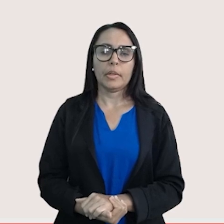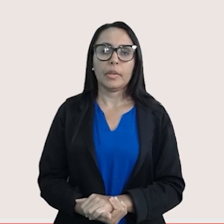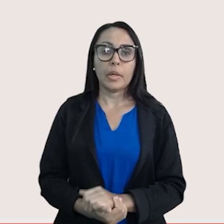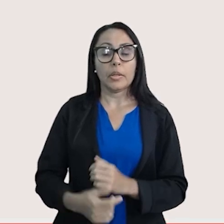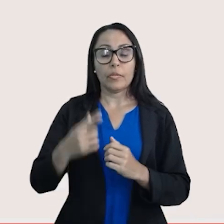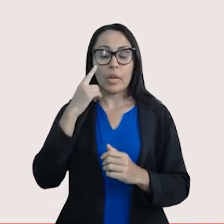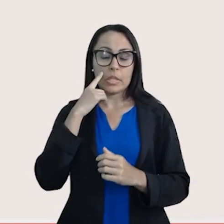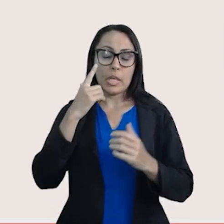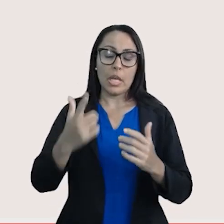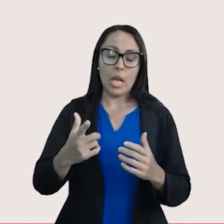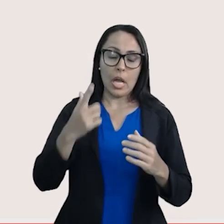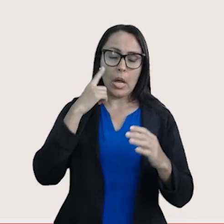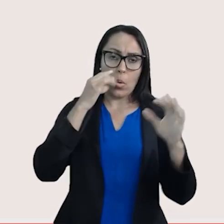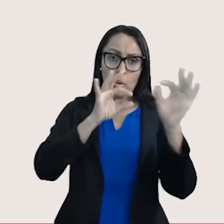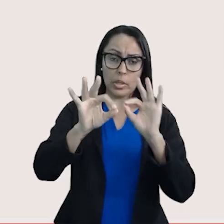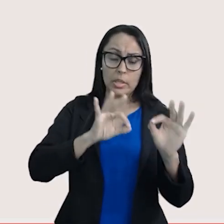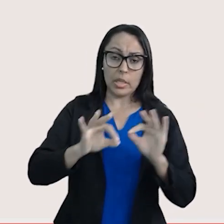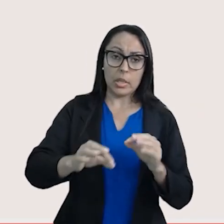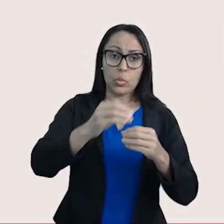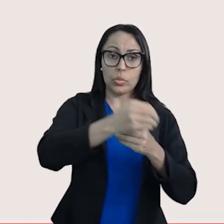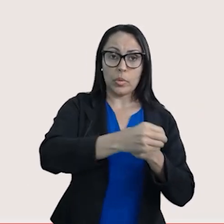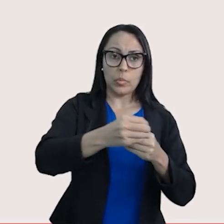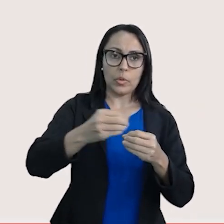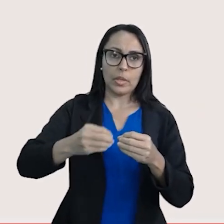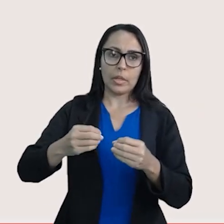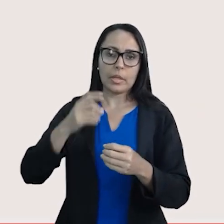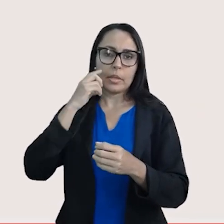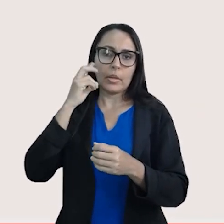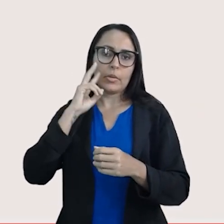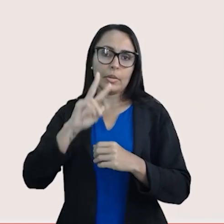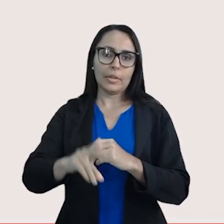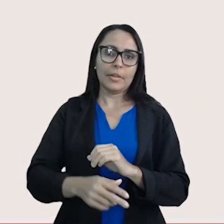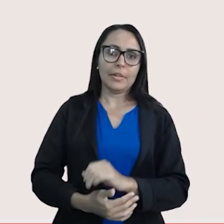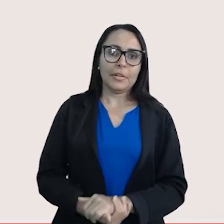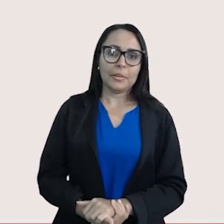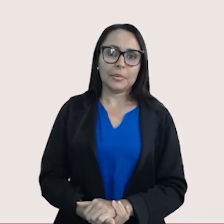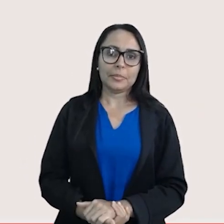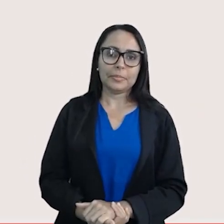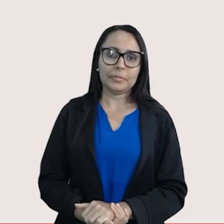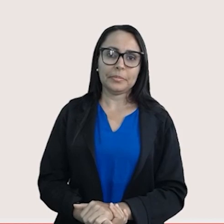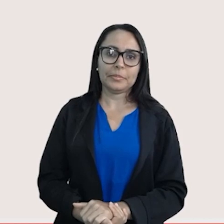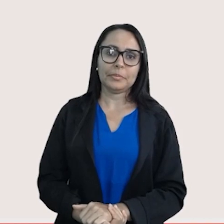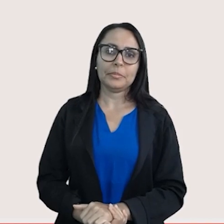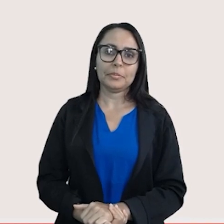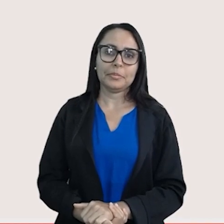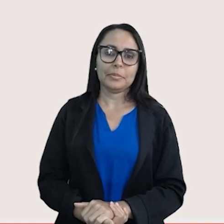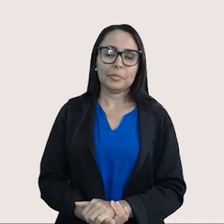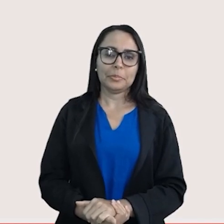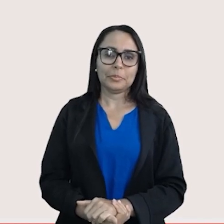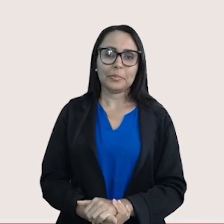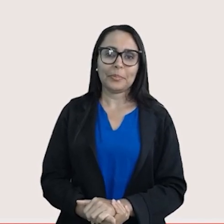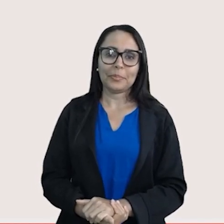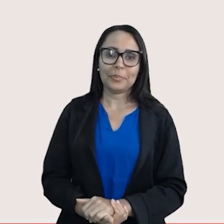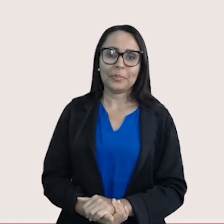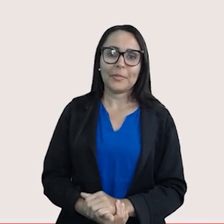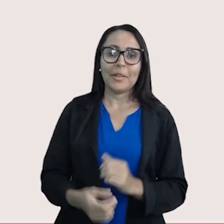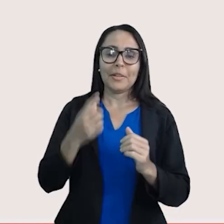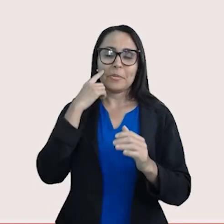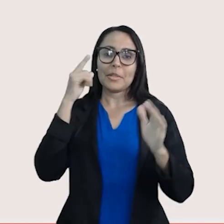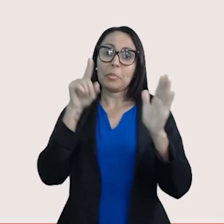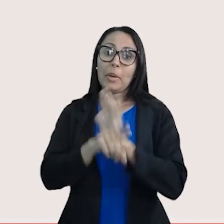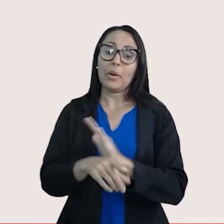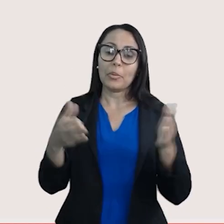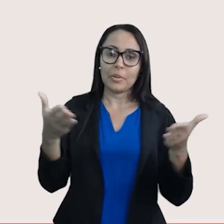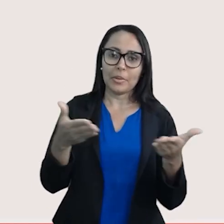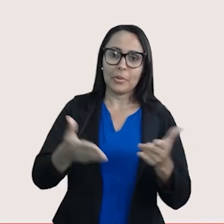da molécula pra poder saber. Então dá uma olhada direita aí em geometria molecular pra relembrar. Faça a pergunta